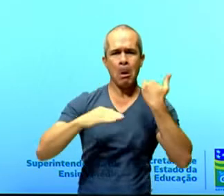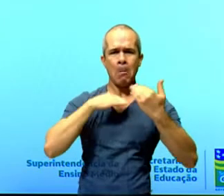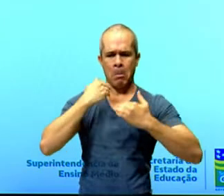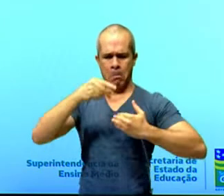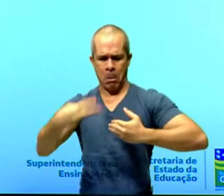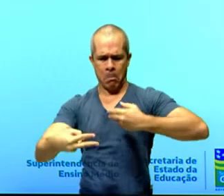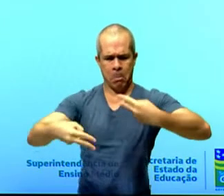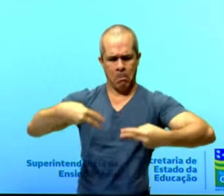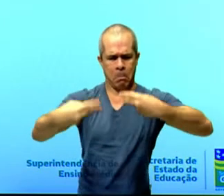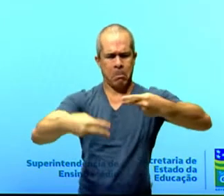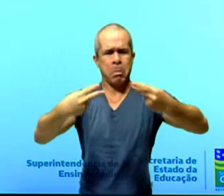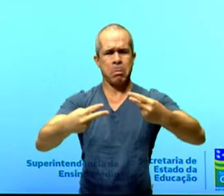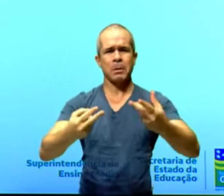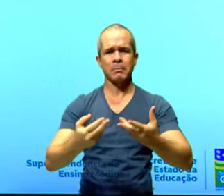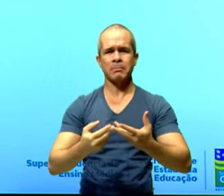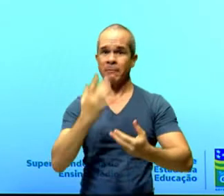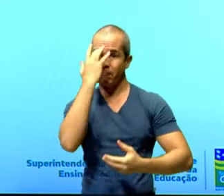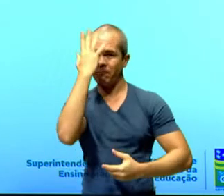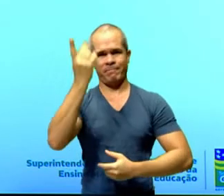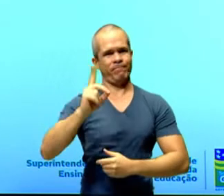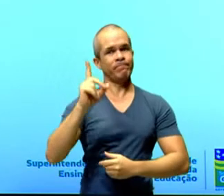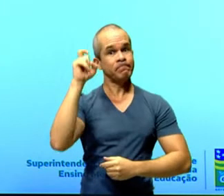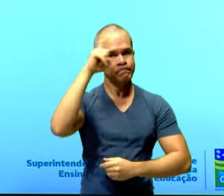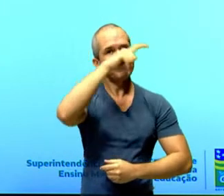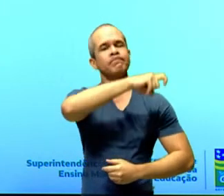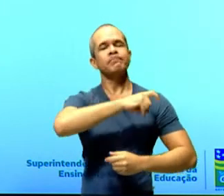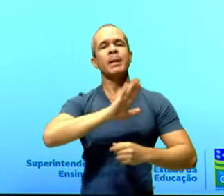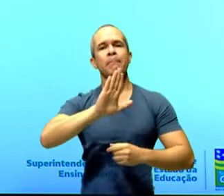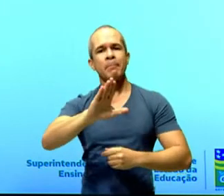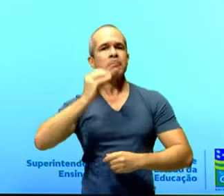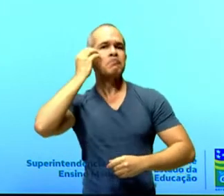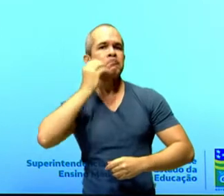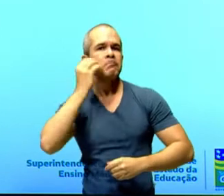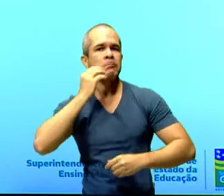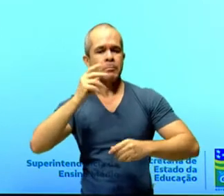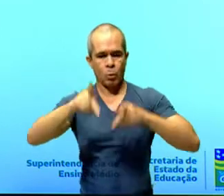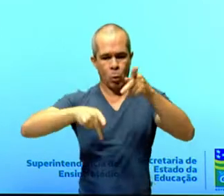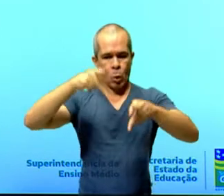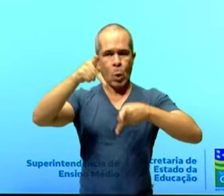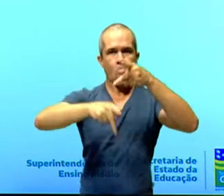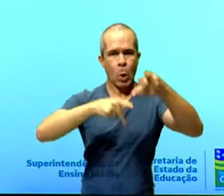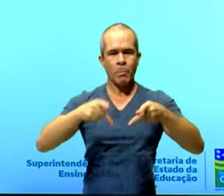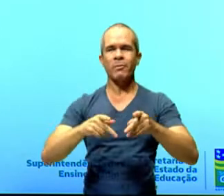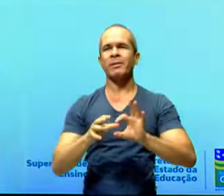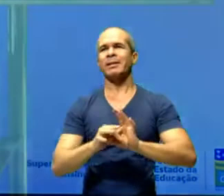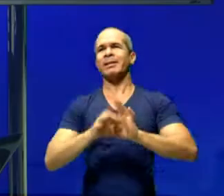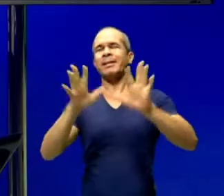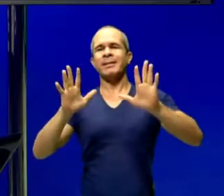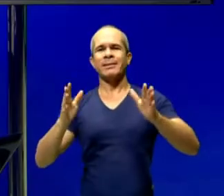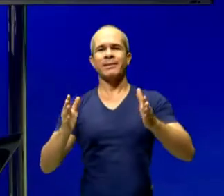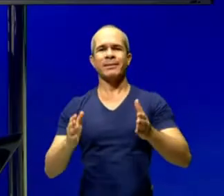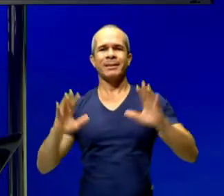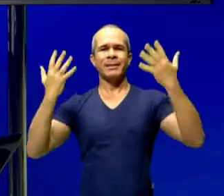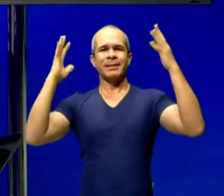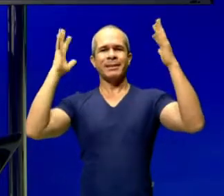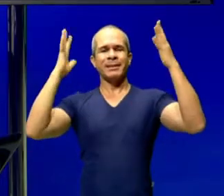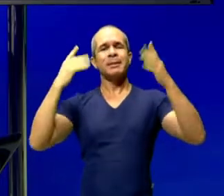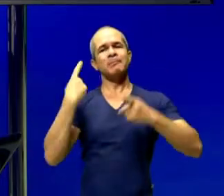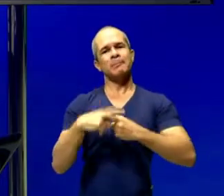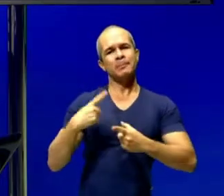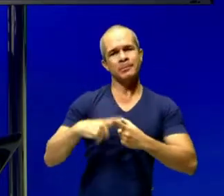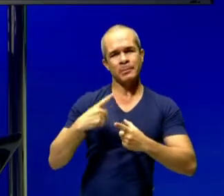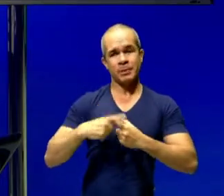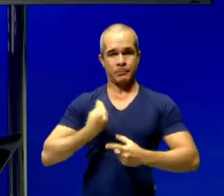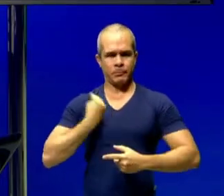fácil. Mas os moçambicanos conseguiram comemorar o fim do período colonial que eles viveram